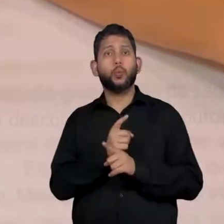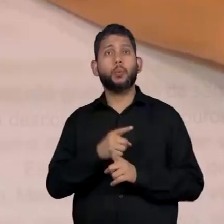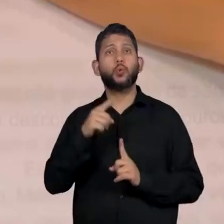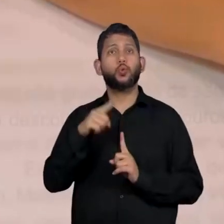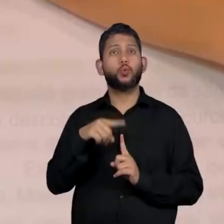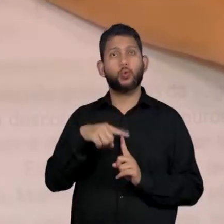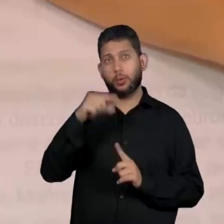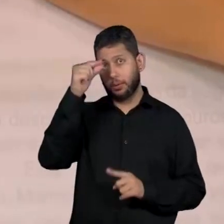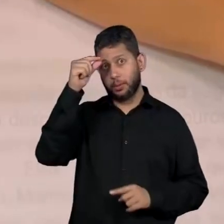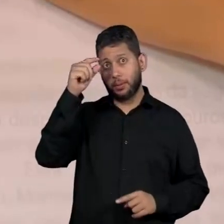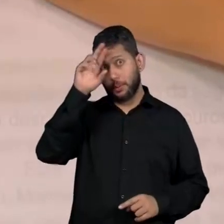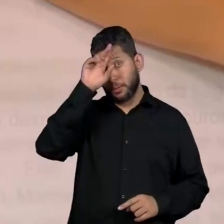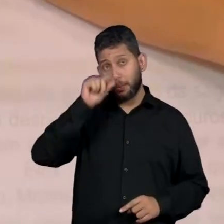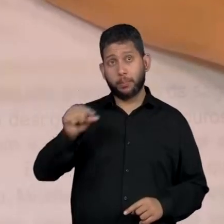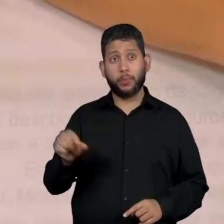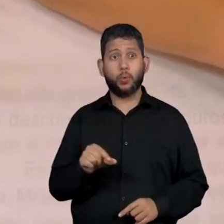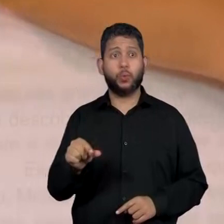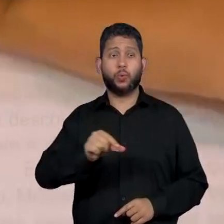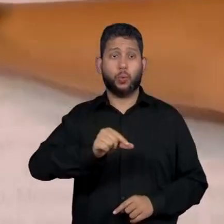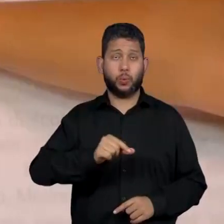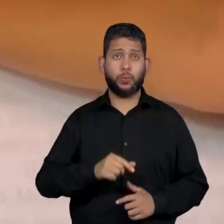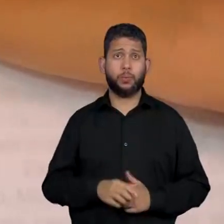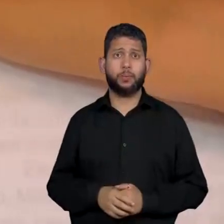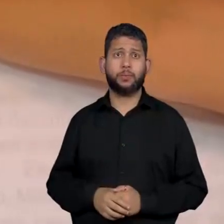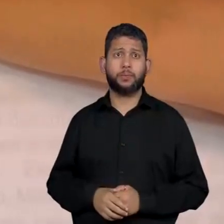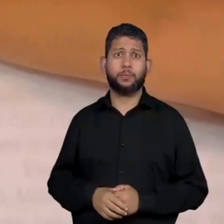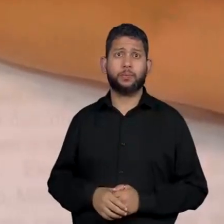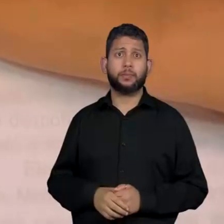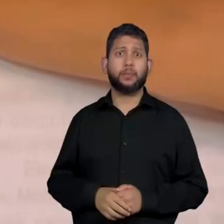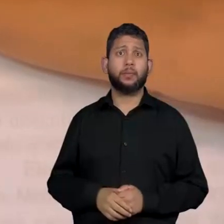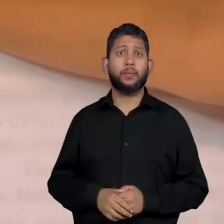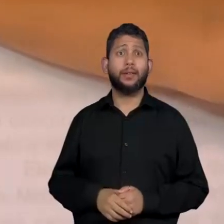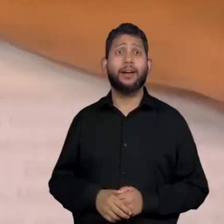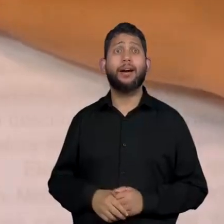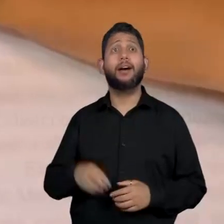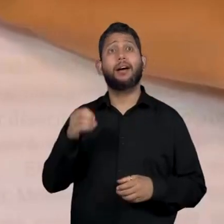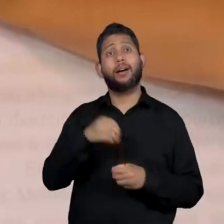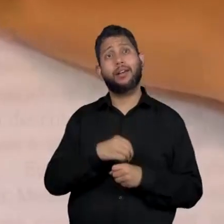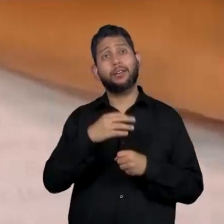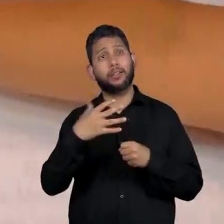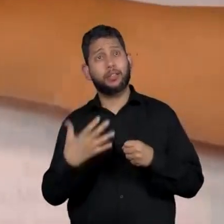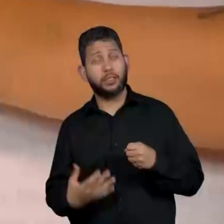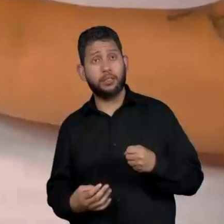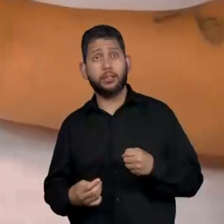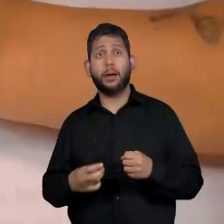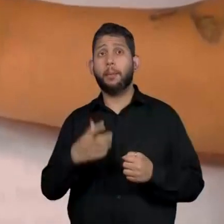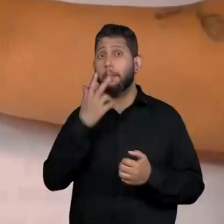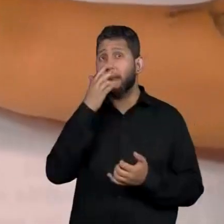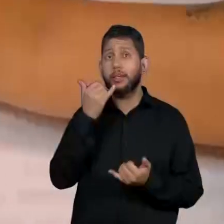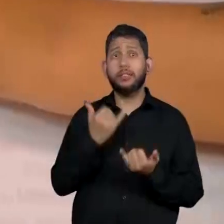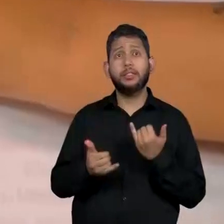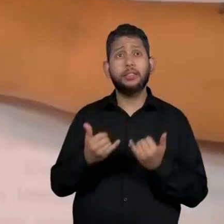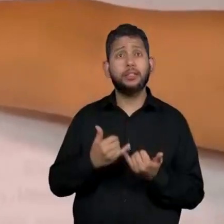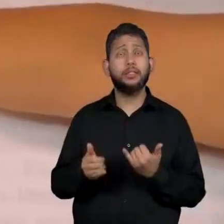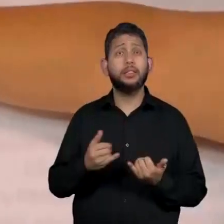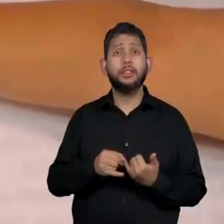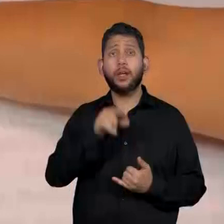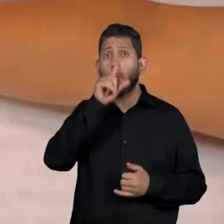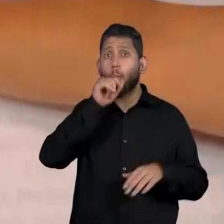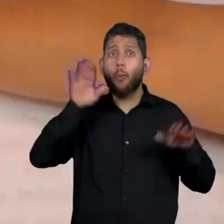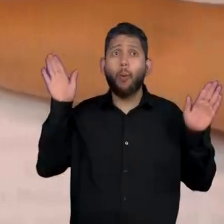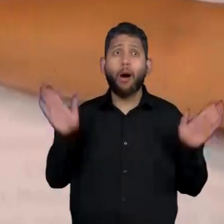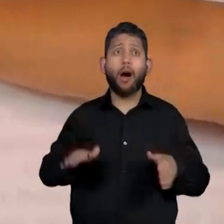foram descobertas. Aí, tem características parecidas